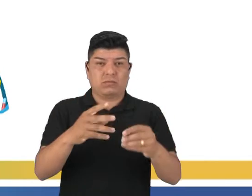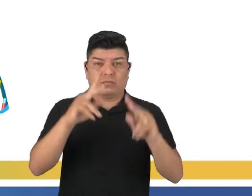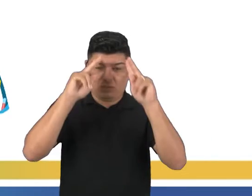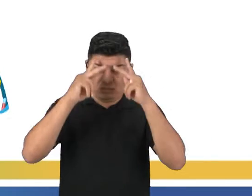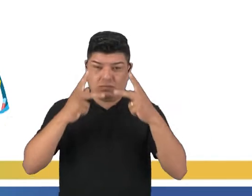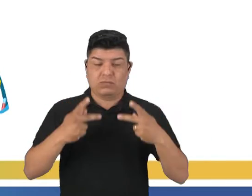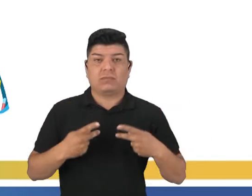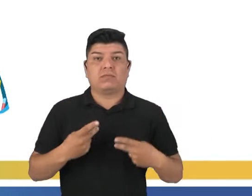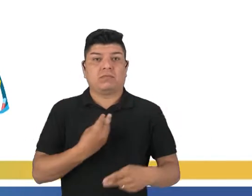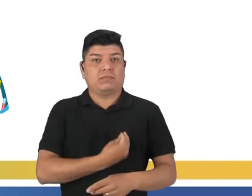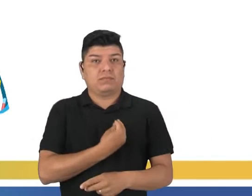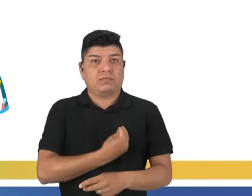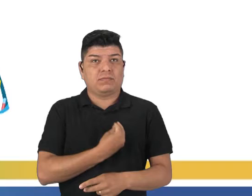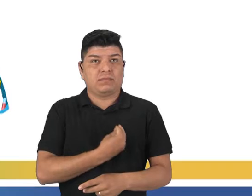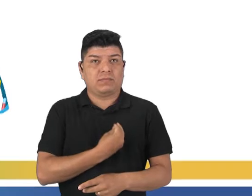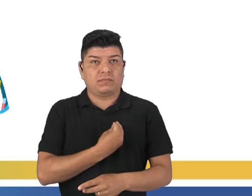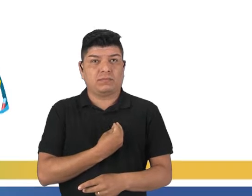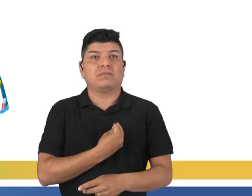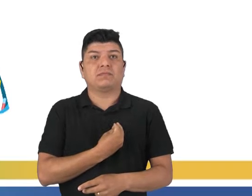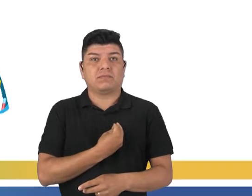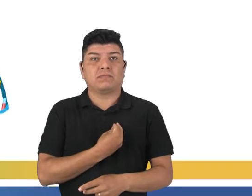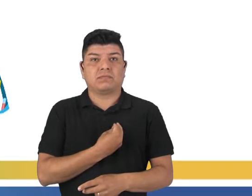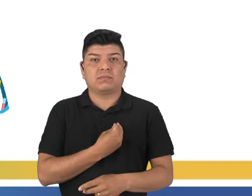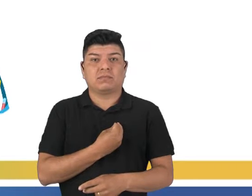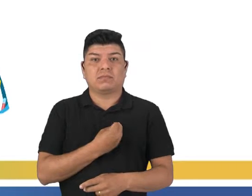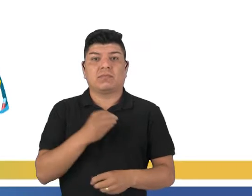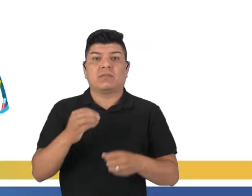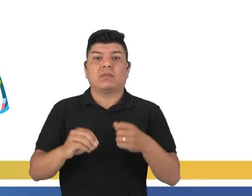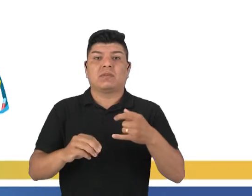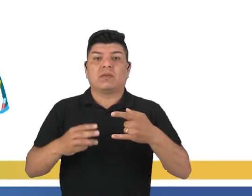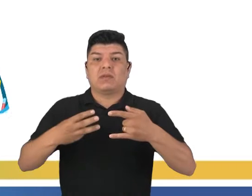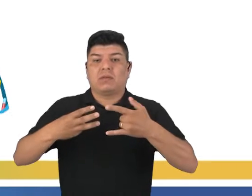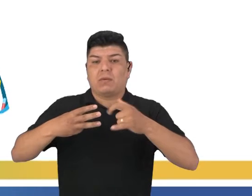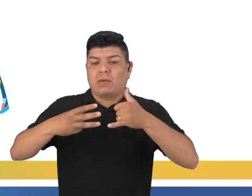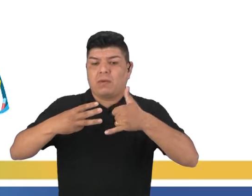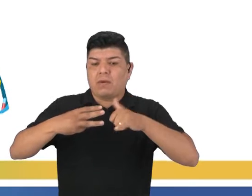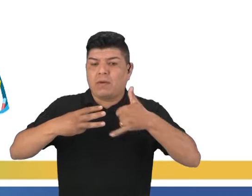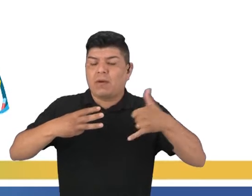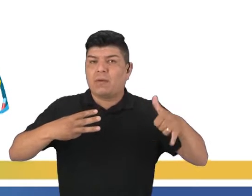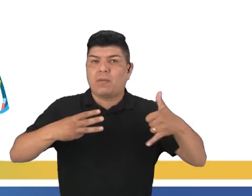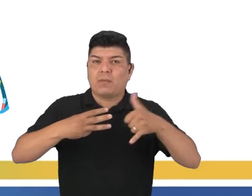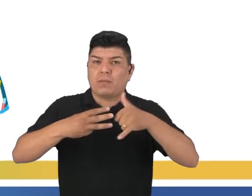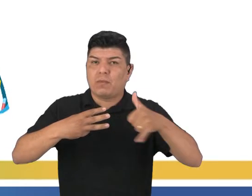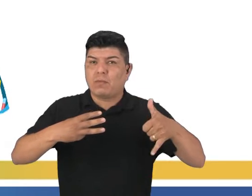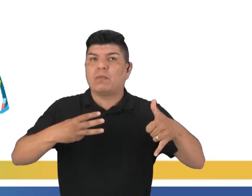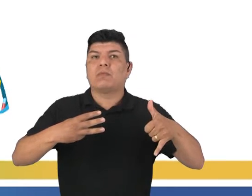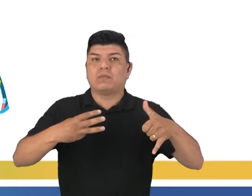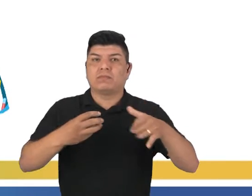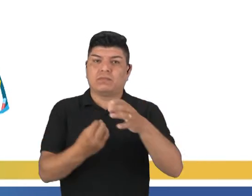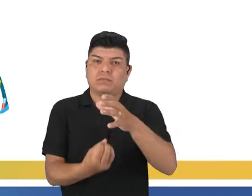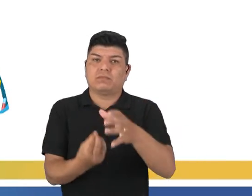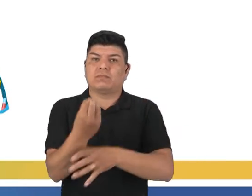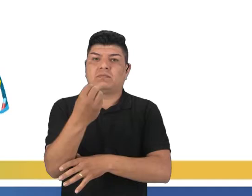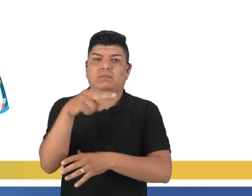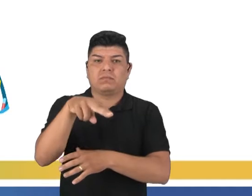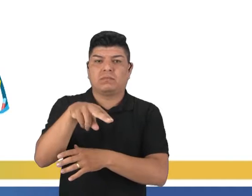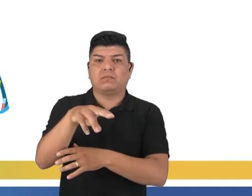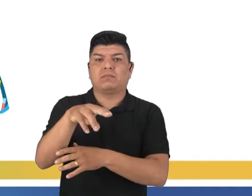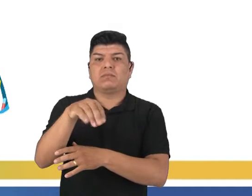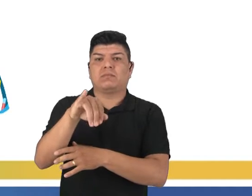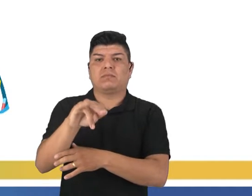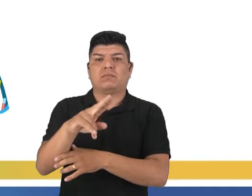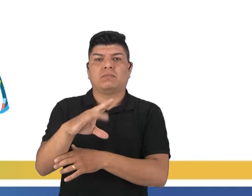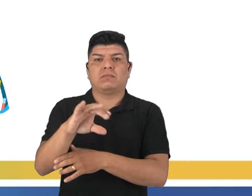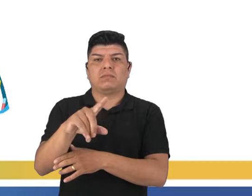molécula, esse ácido nucleico, ele é uma molécula e é formado por nucleotídeos e é